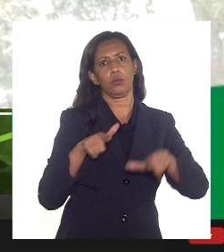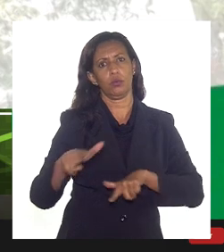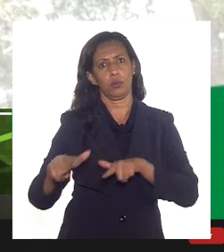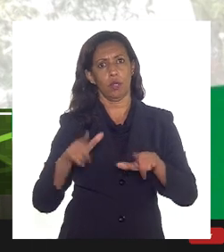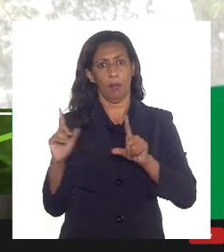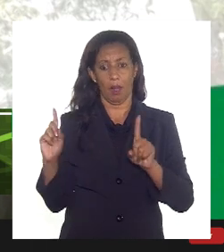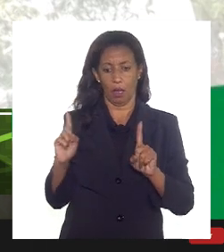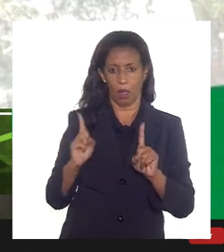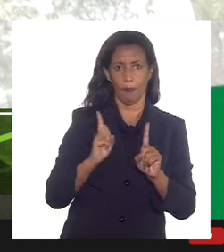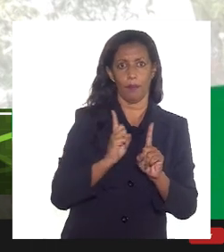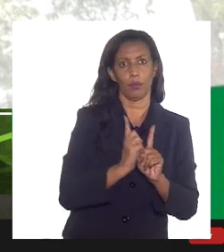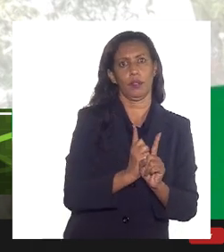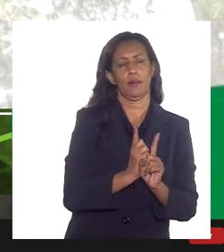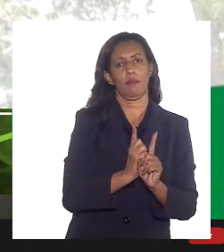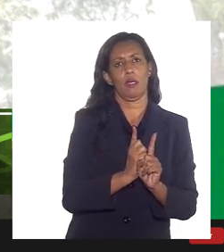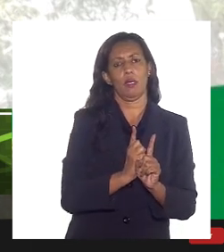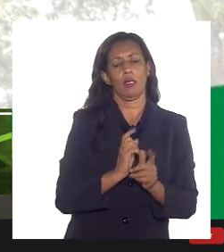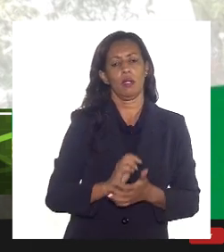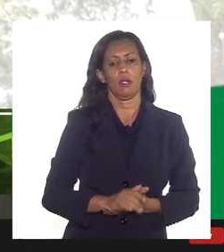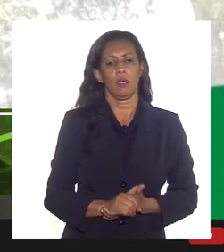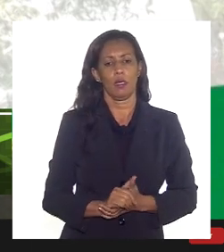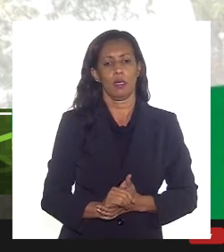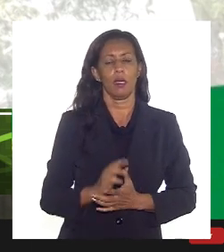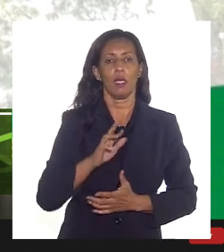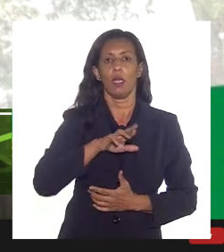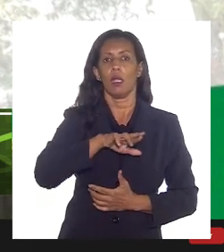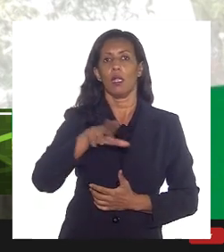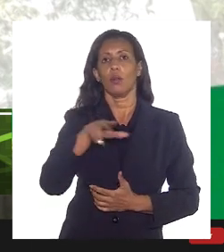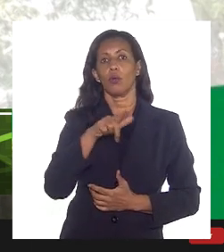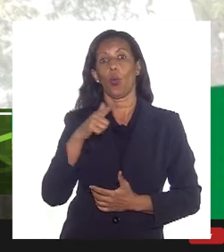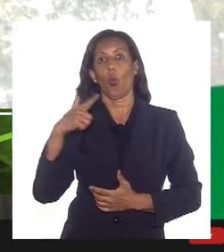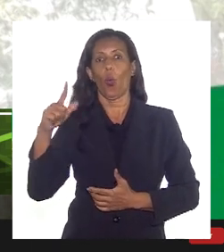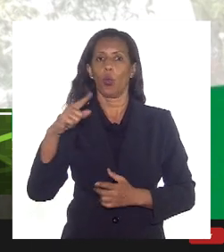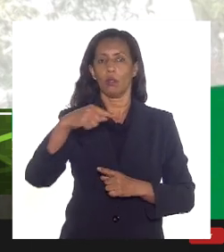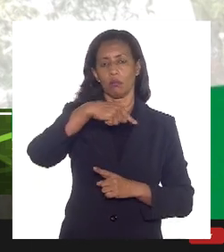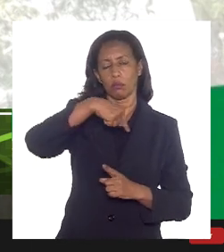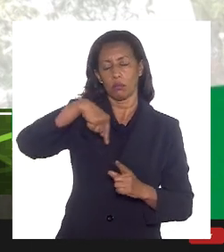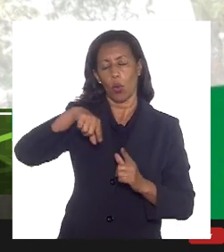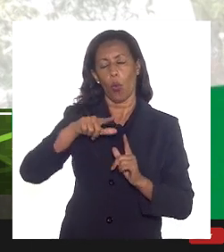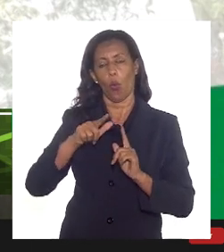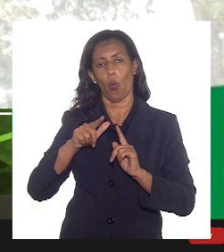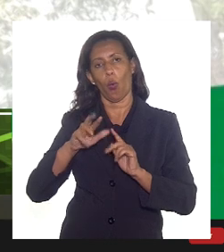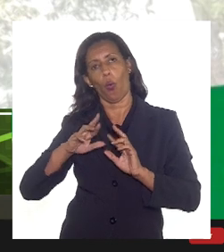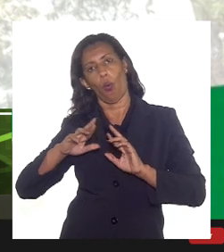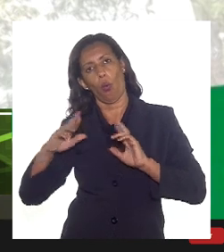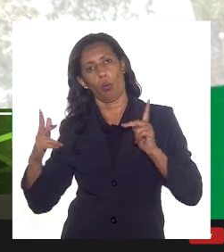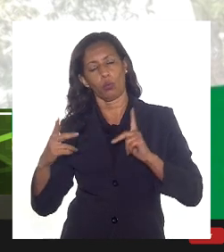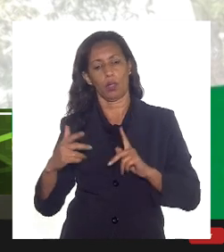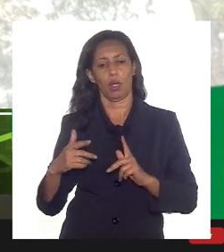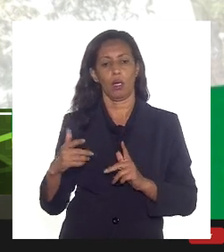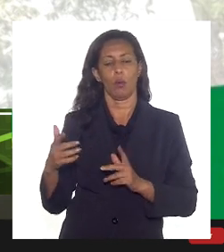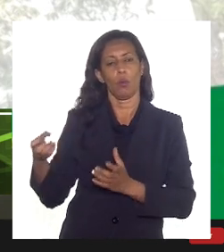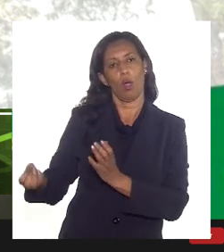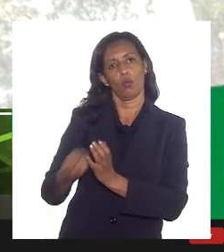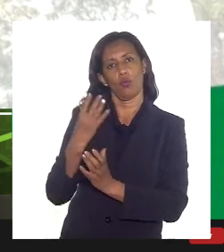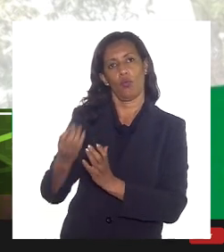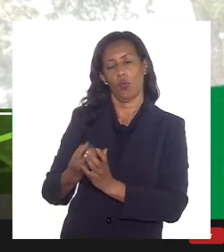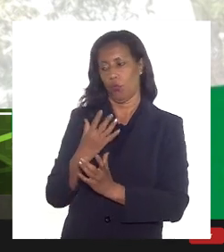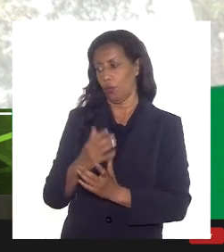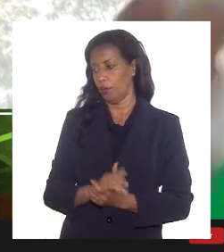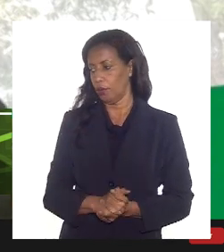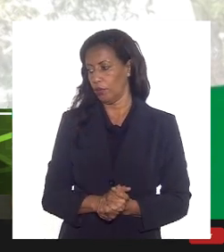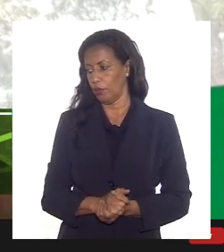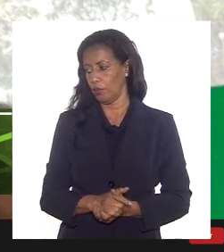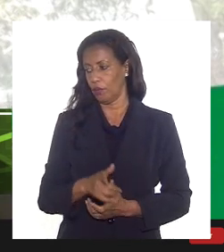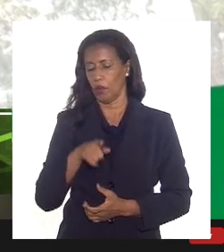aproximar e não ter alguma outra distorção que poderia existir por conta do volume de produção. Você pode